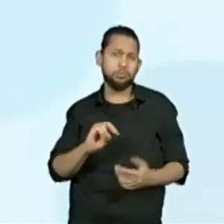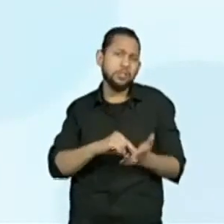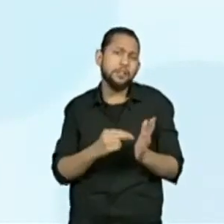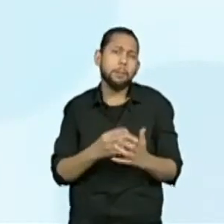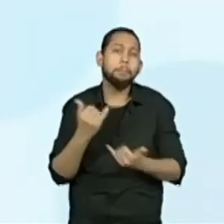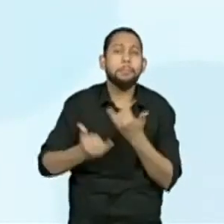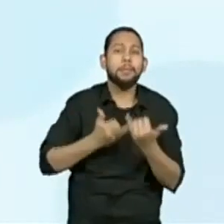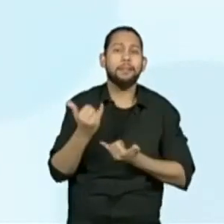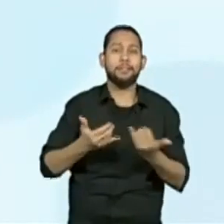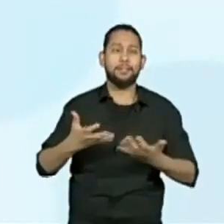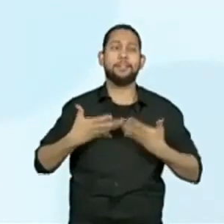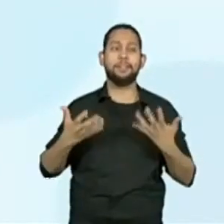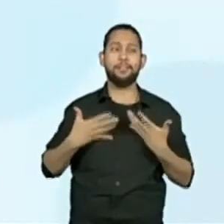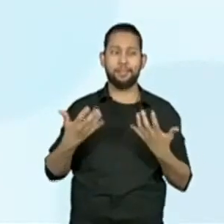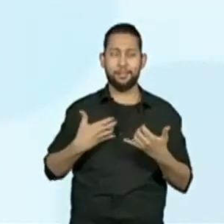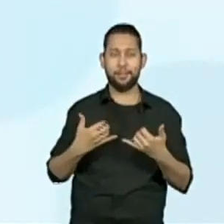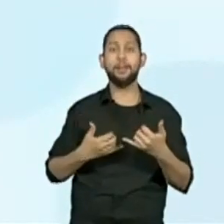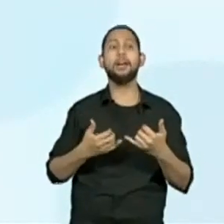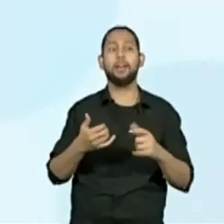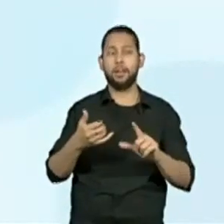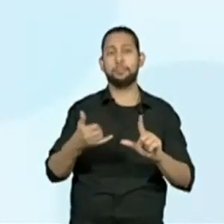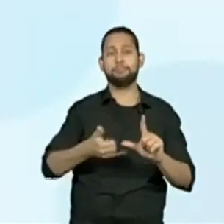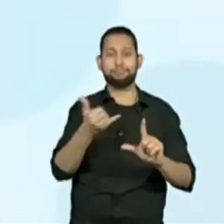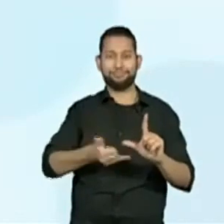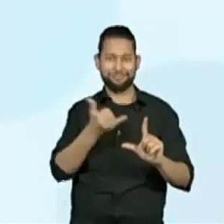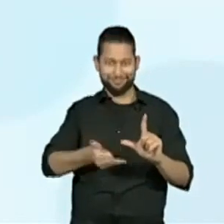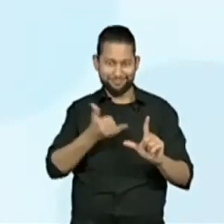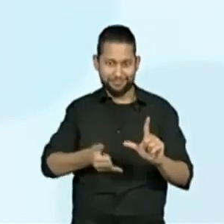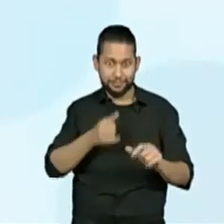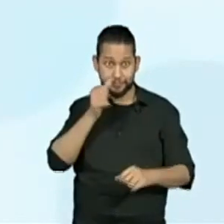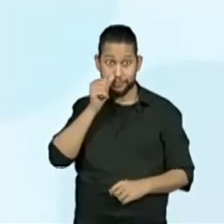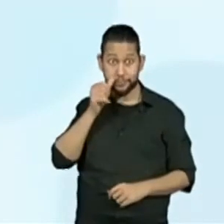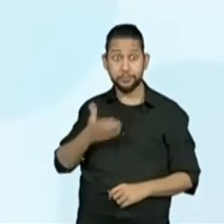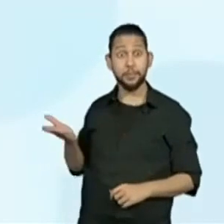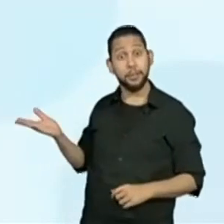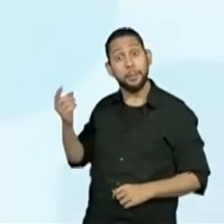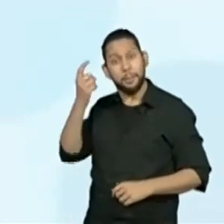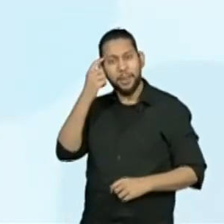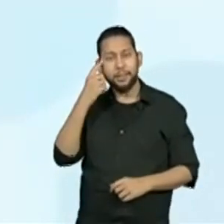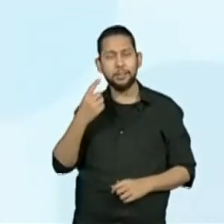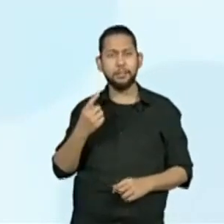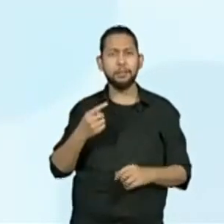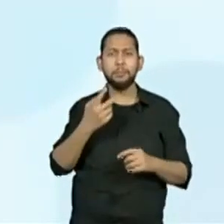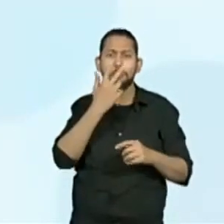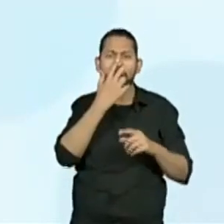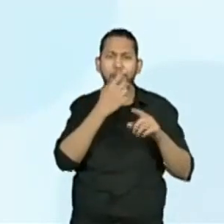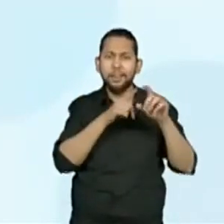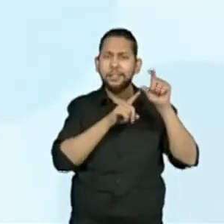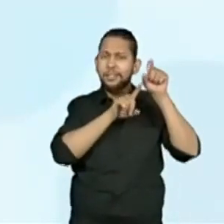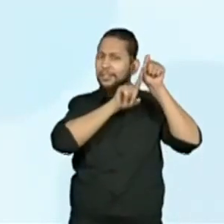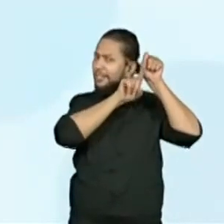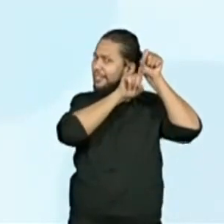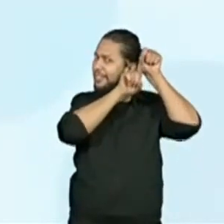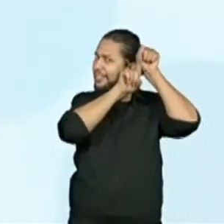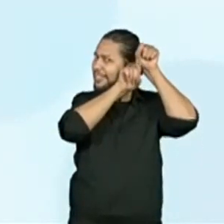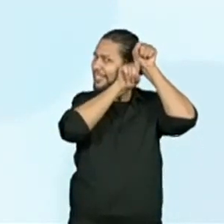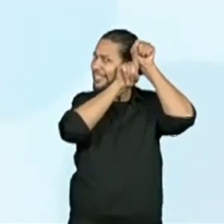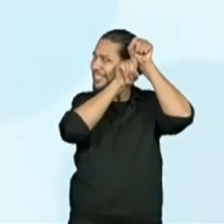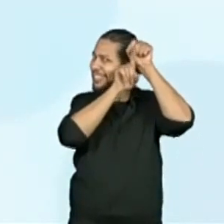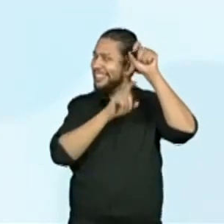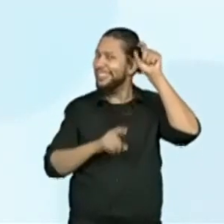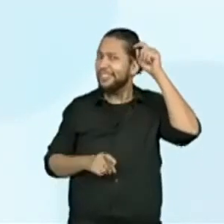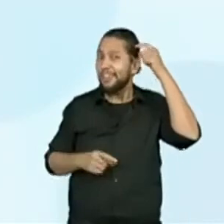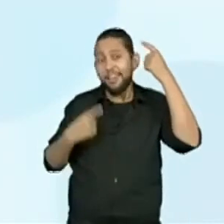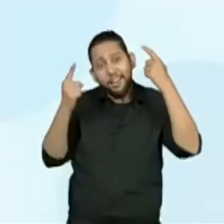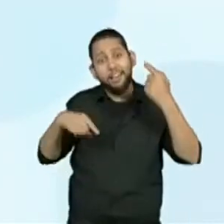poema pelo movimento entre realidade, que a gente começa pensando que um caracol de verdade, e a imaginação infantil.